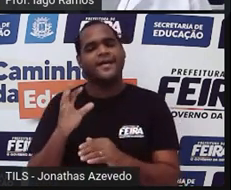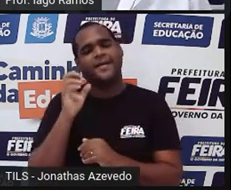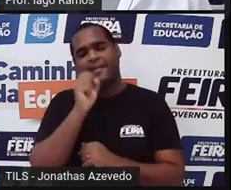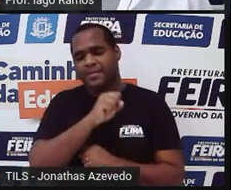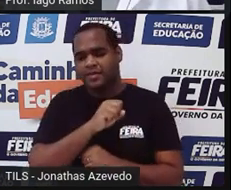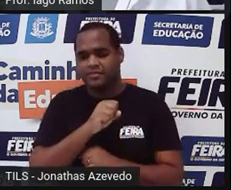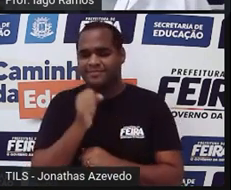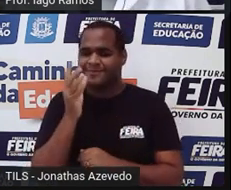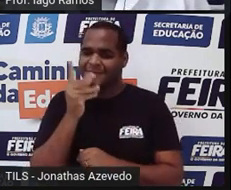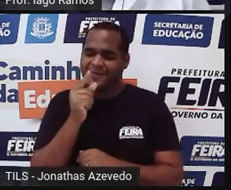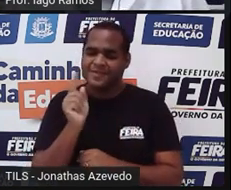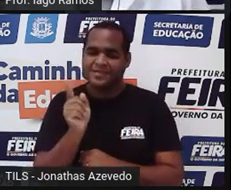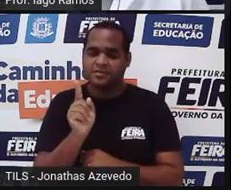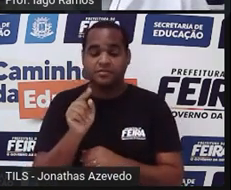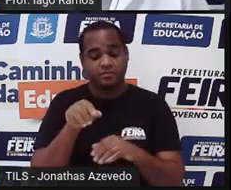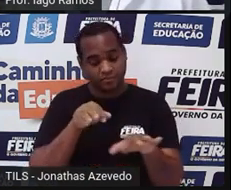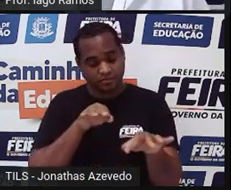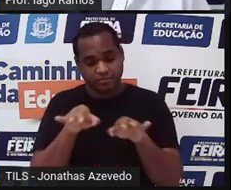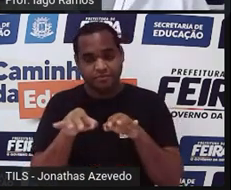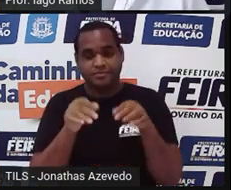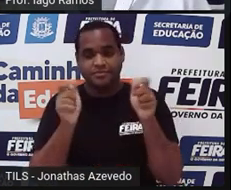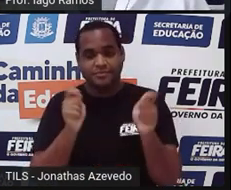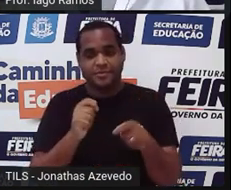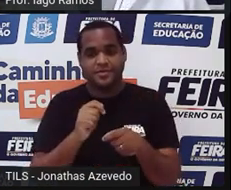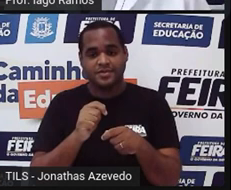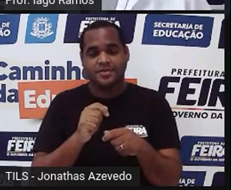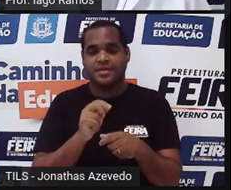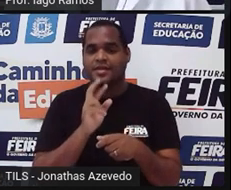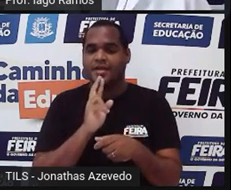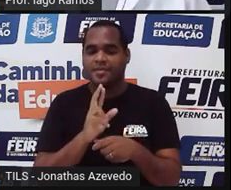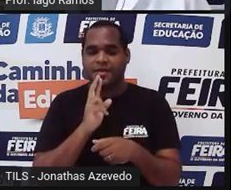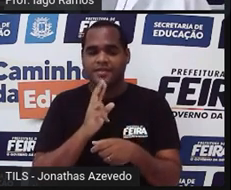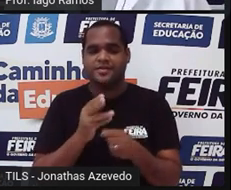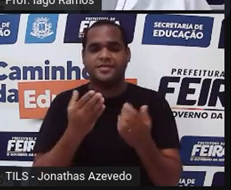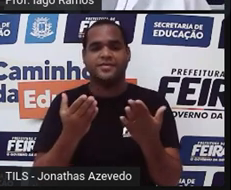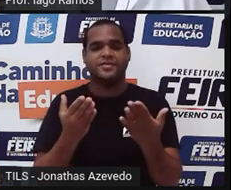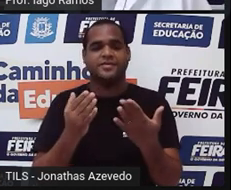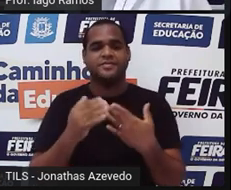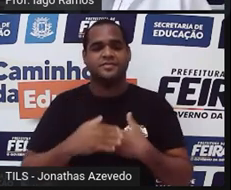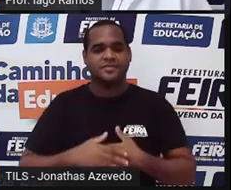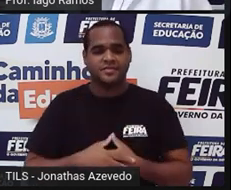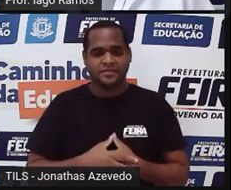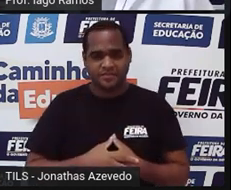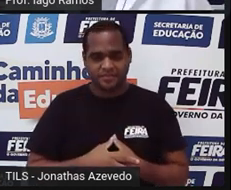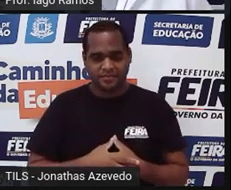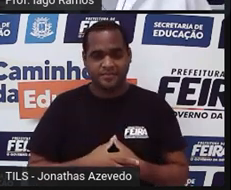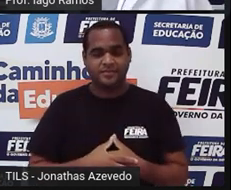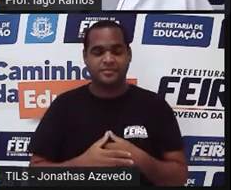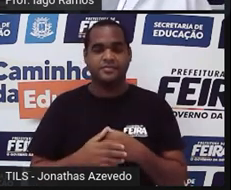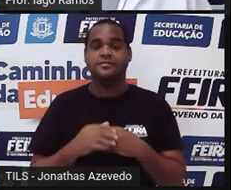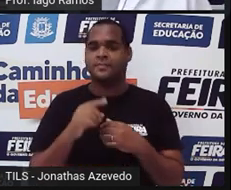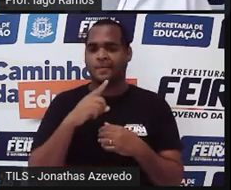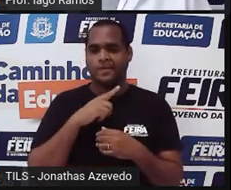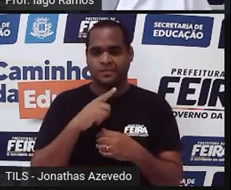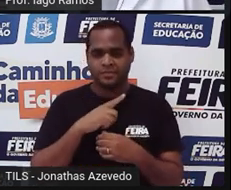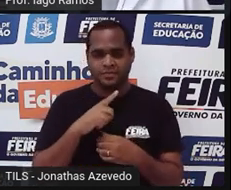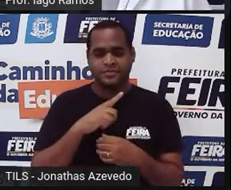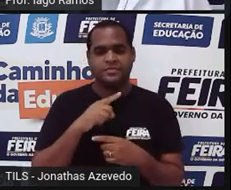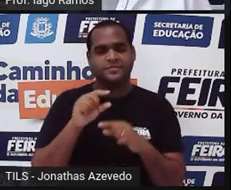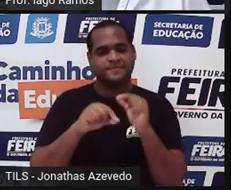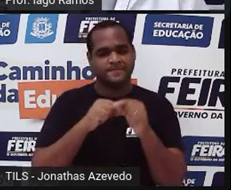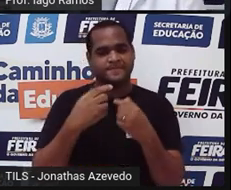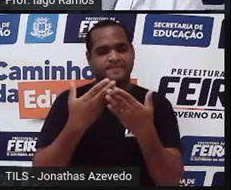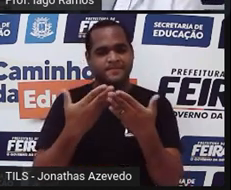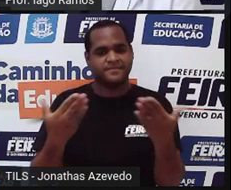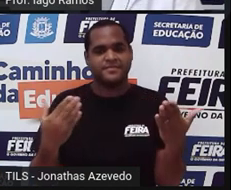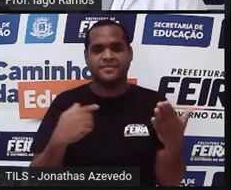rápida, se você tiver com os materiais, o resultado pode ser esse. Olha só, né? Tá ali um triângulo, tá? Um triângulo que eu